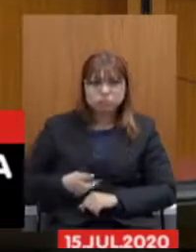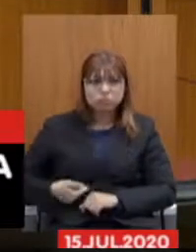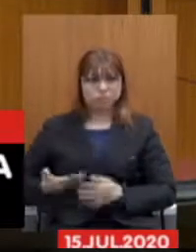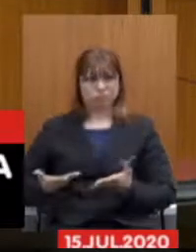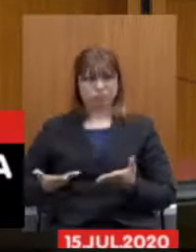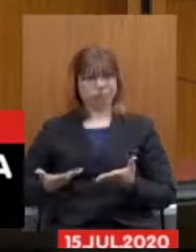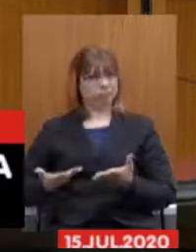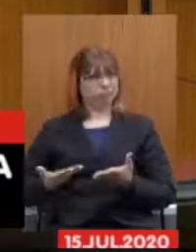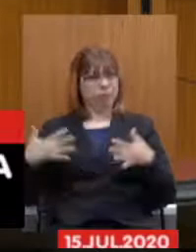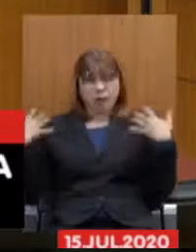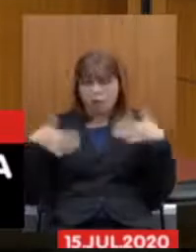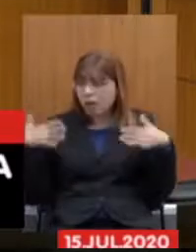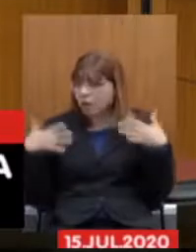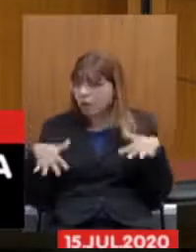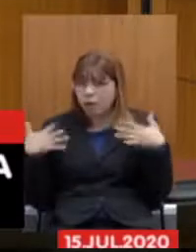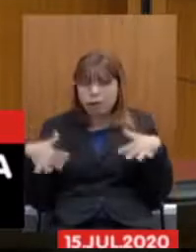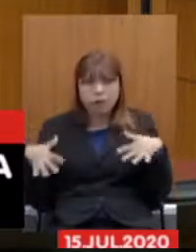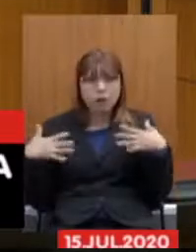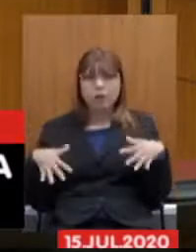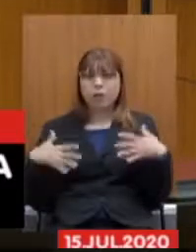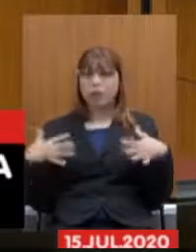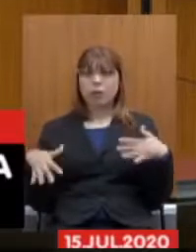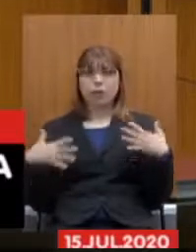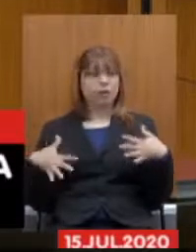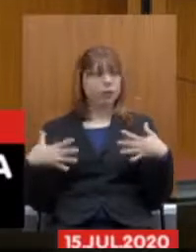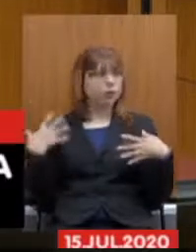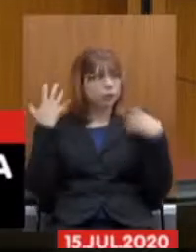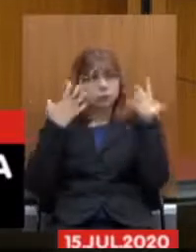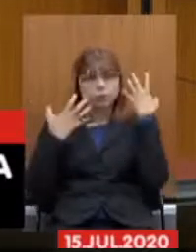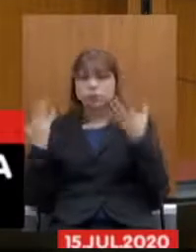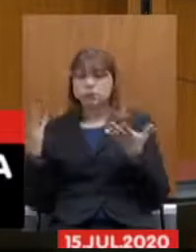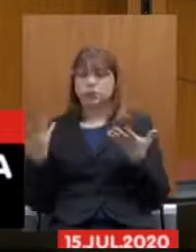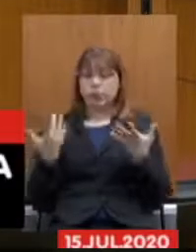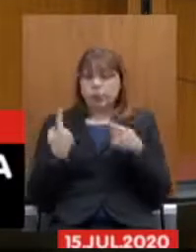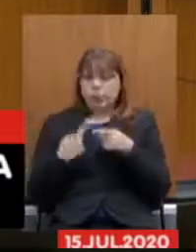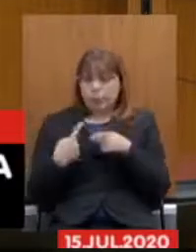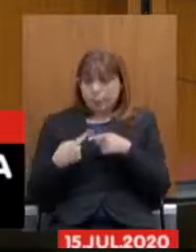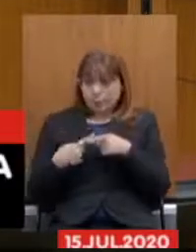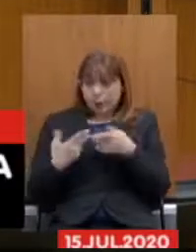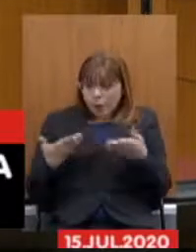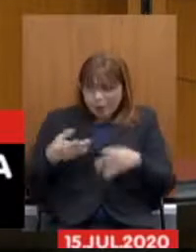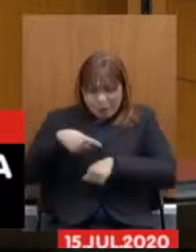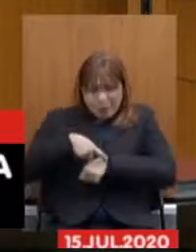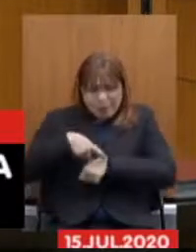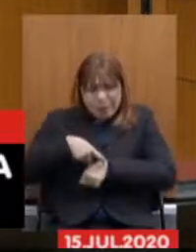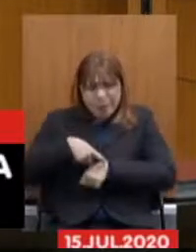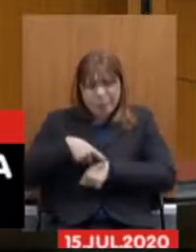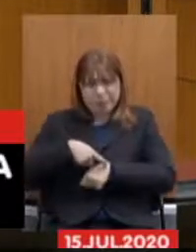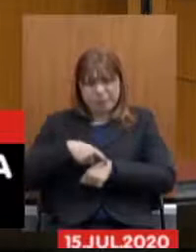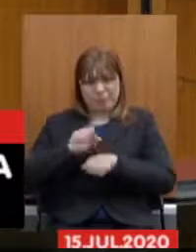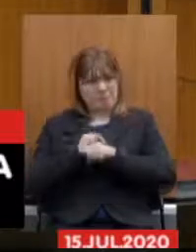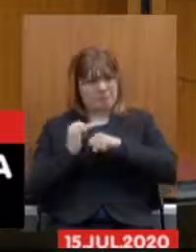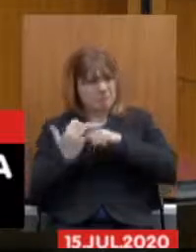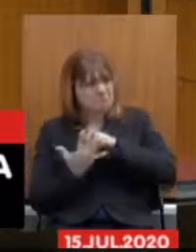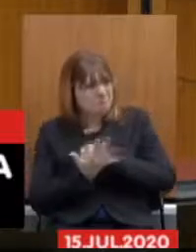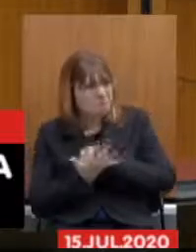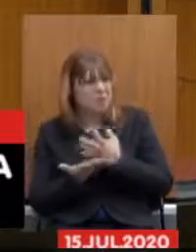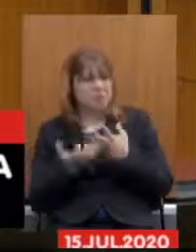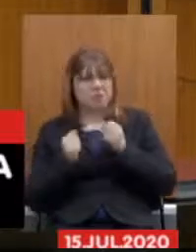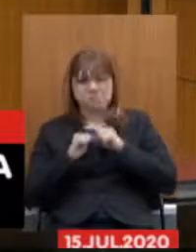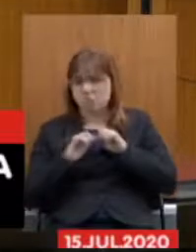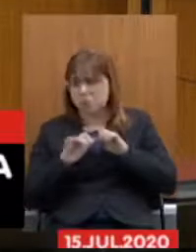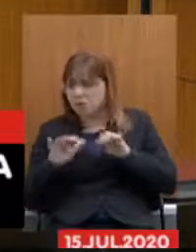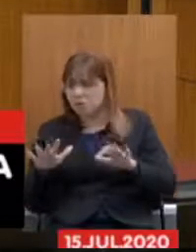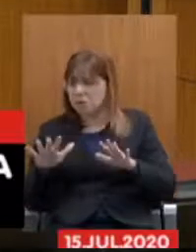é de desesperar, é uma coisa desesperadora, porque, num momento desses de pandemia em que já está todo